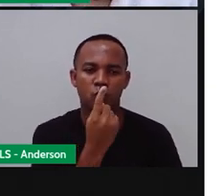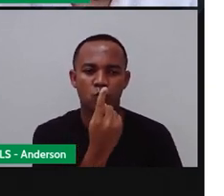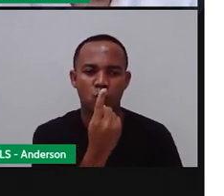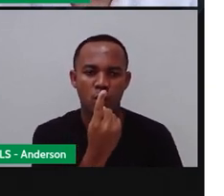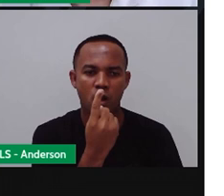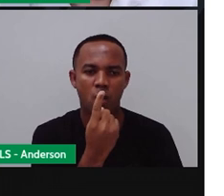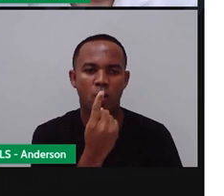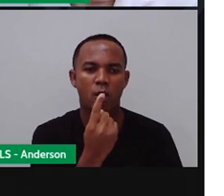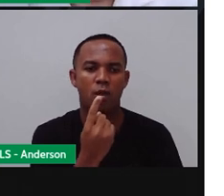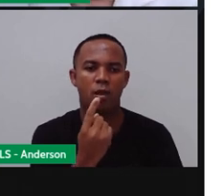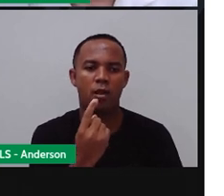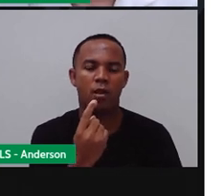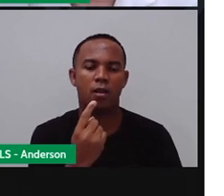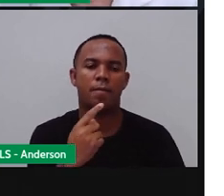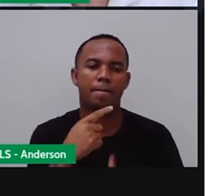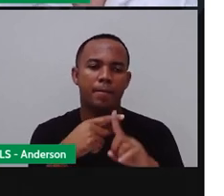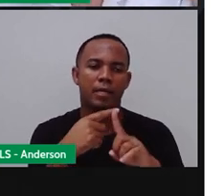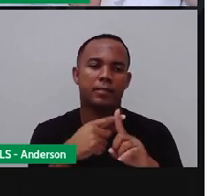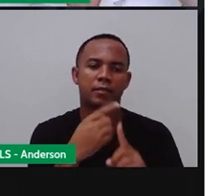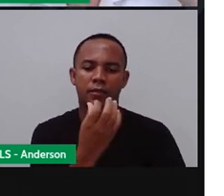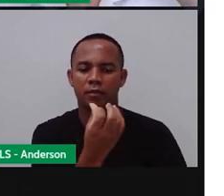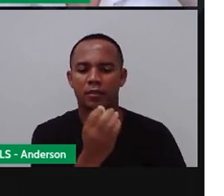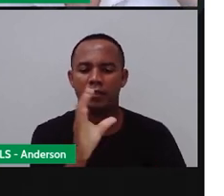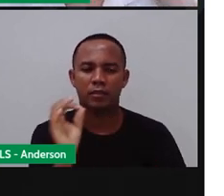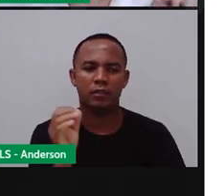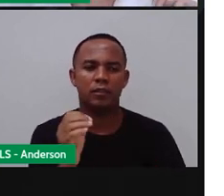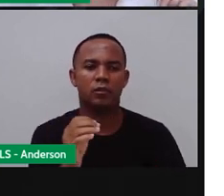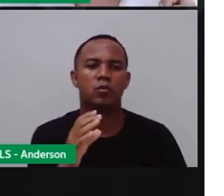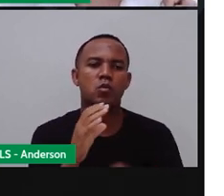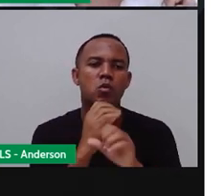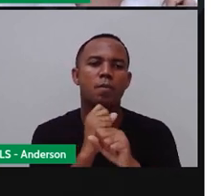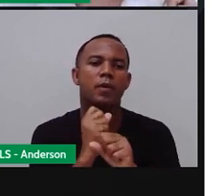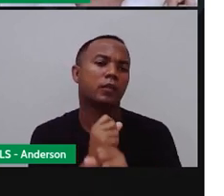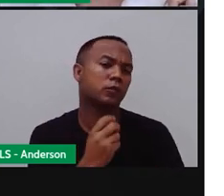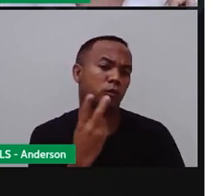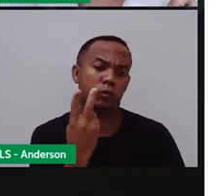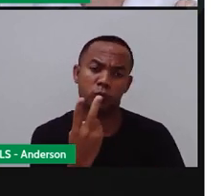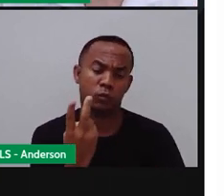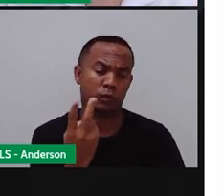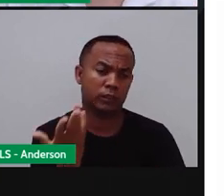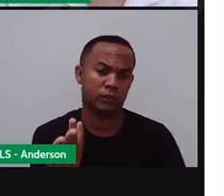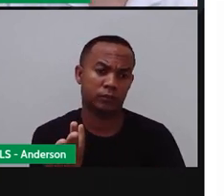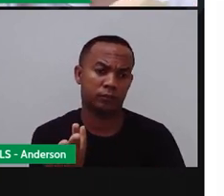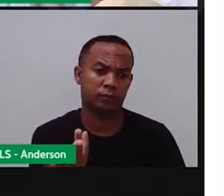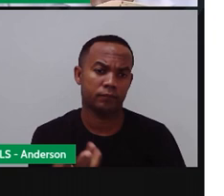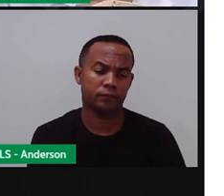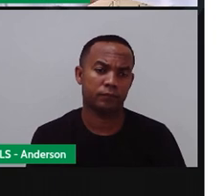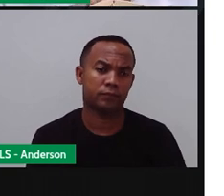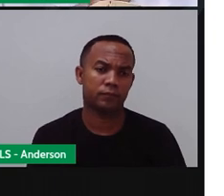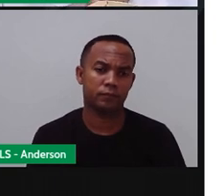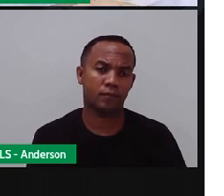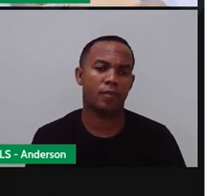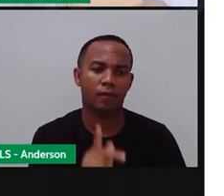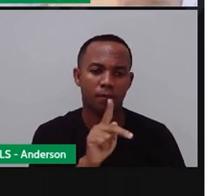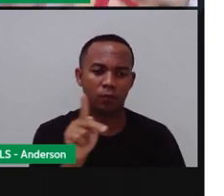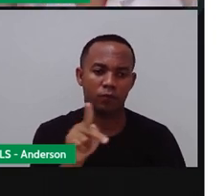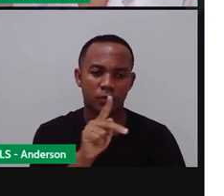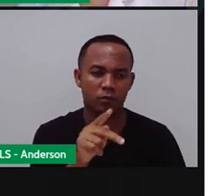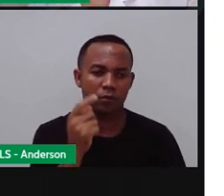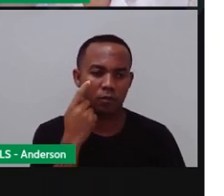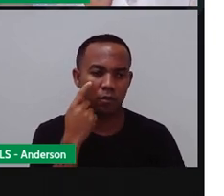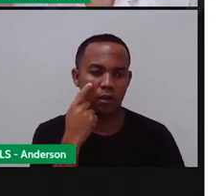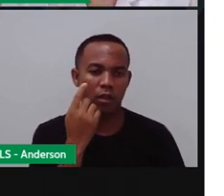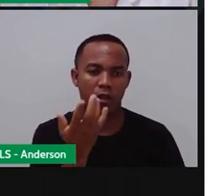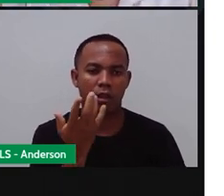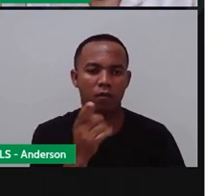com mais sessenta minutos, que é uma hora, vai ser o quê? Duas horas. Certo? Então, por isso que a Pro pediu que você fizesse esse